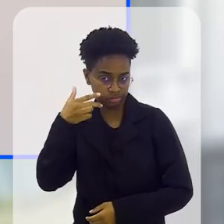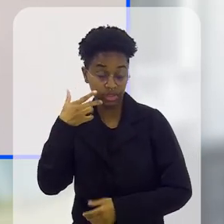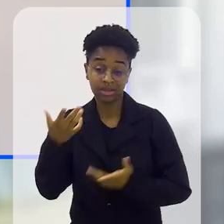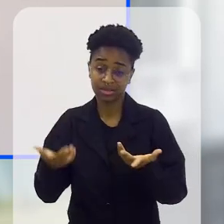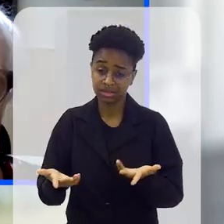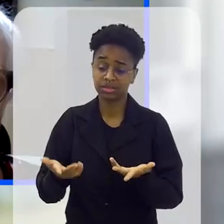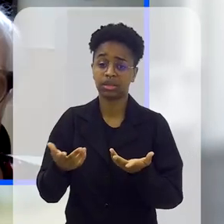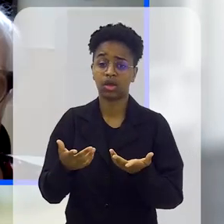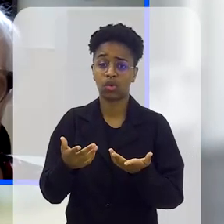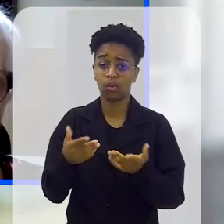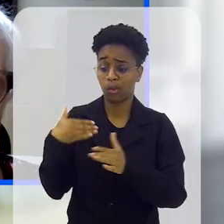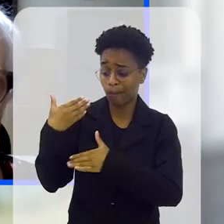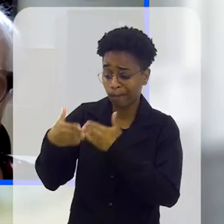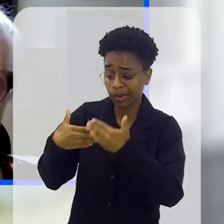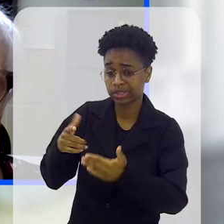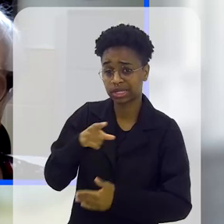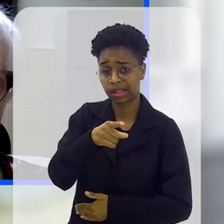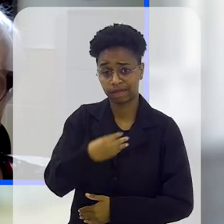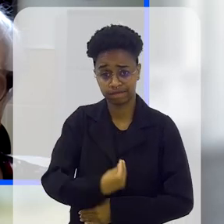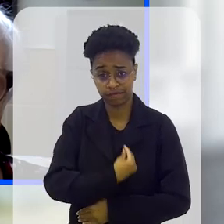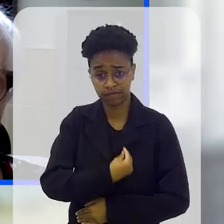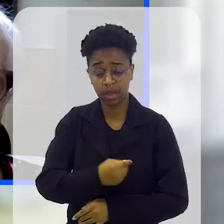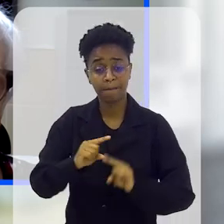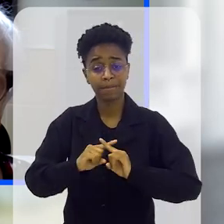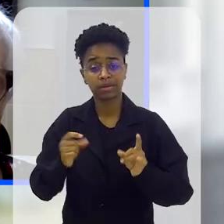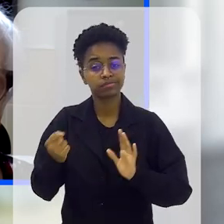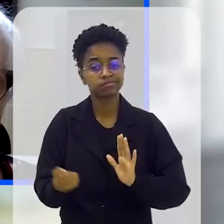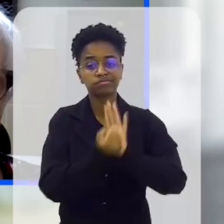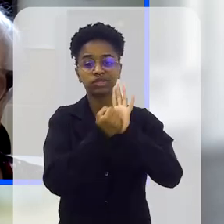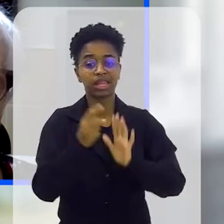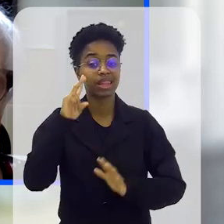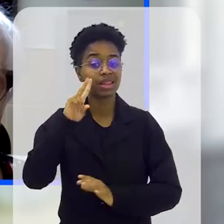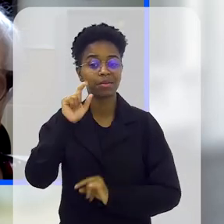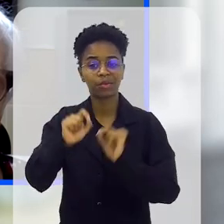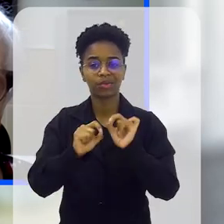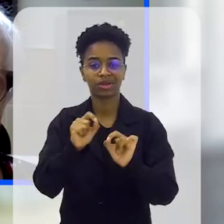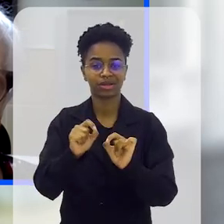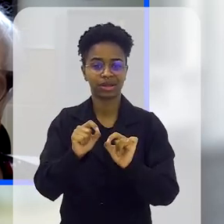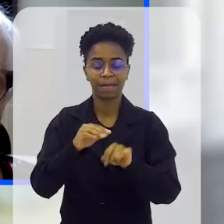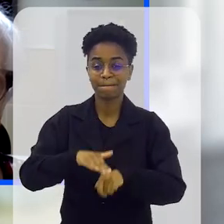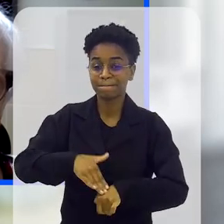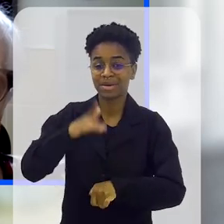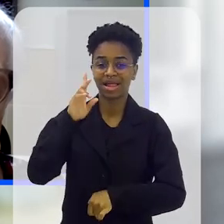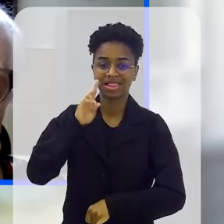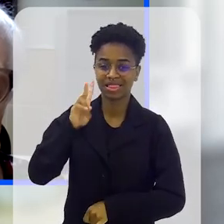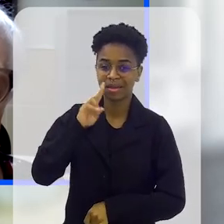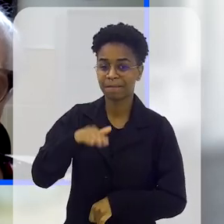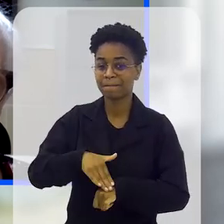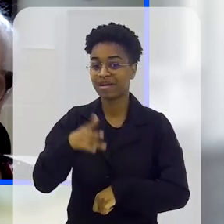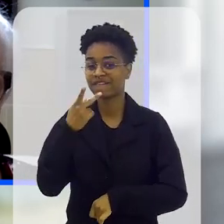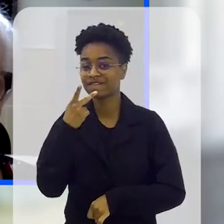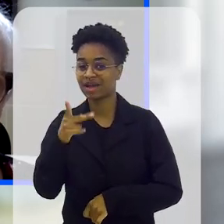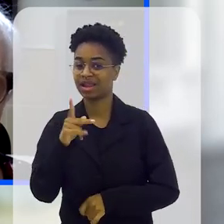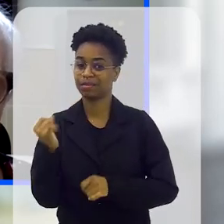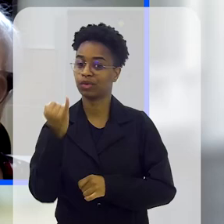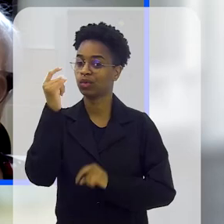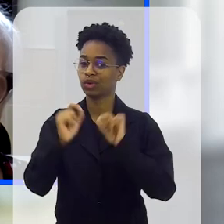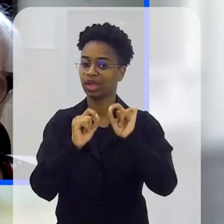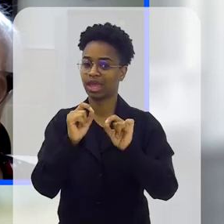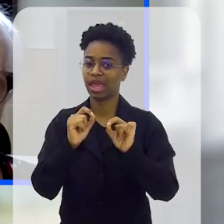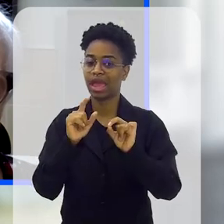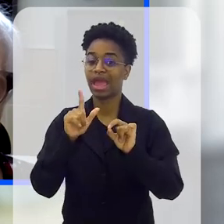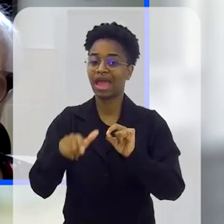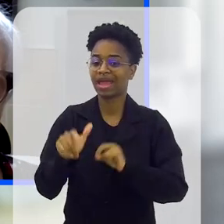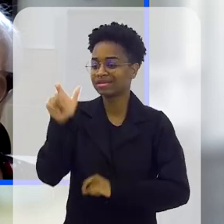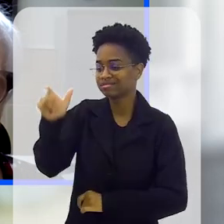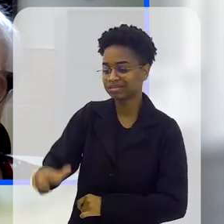criança. E de todo o processo que ela passou, o que mais lembra, o que mais ela lembra, o que ela mais fala de importante